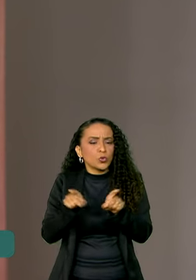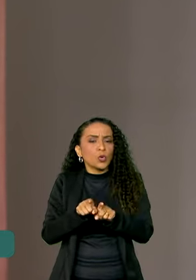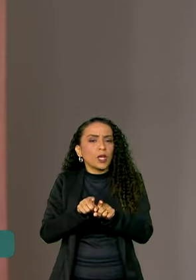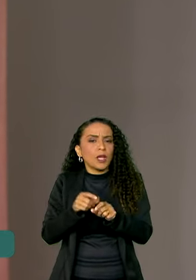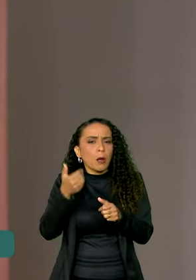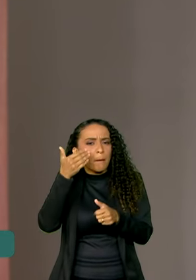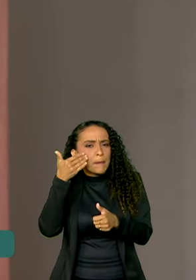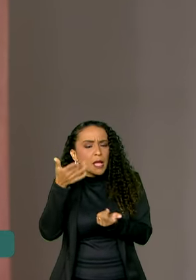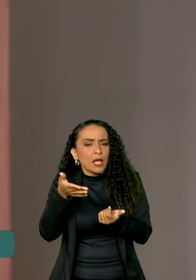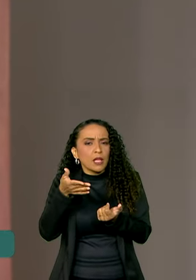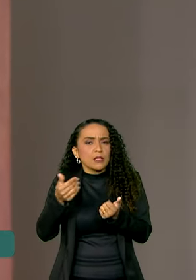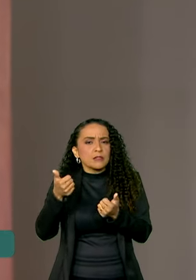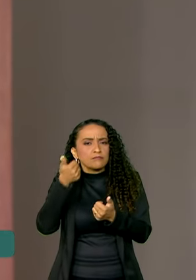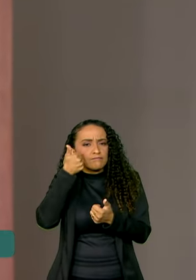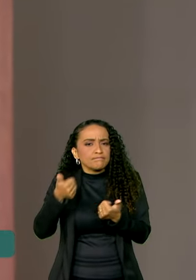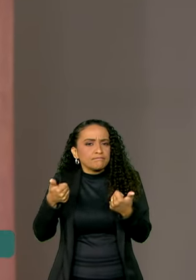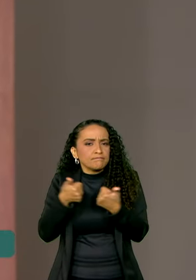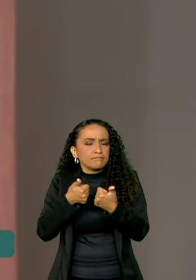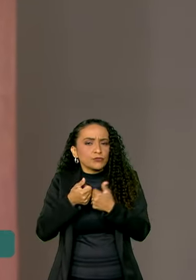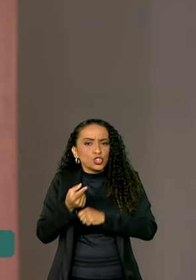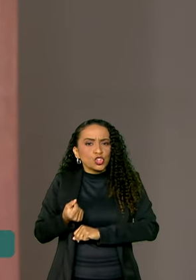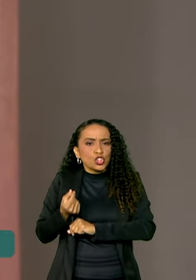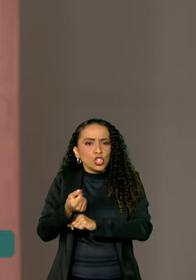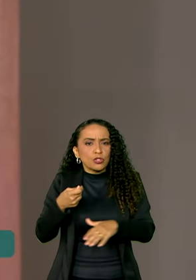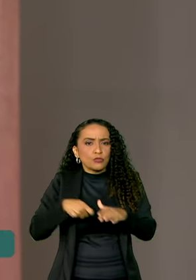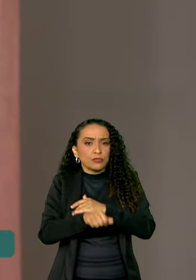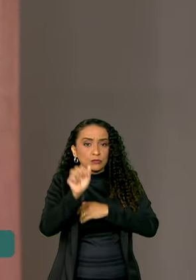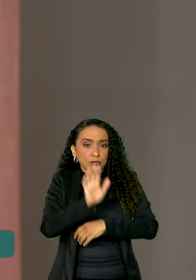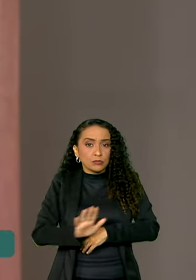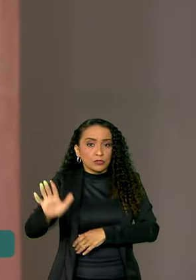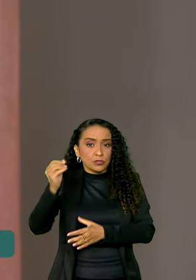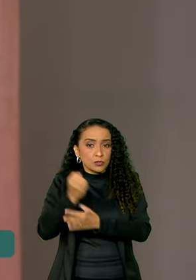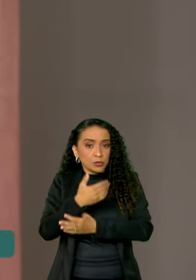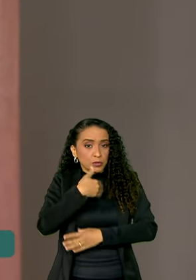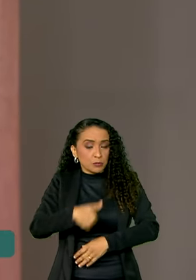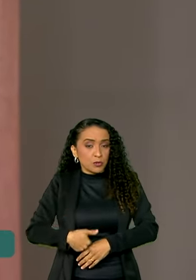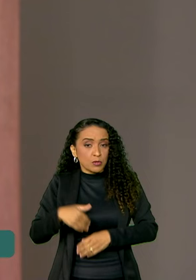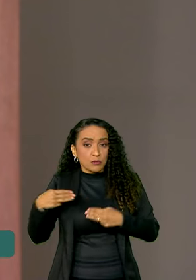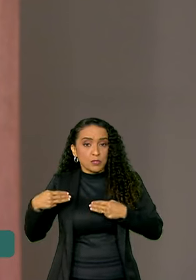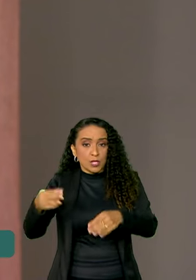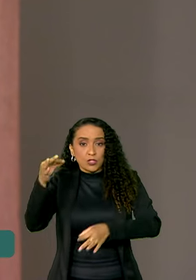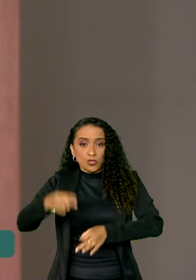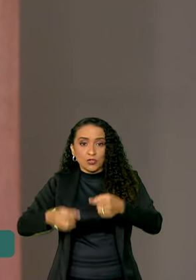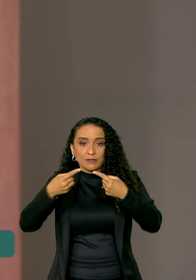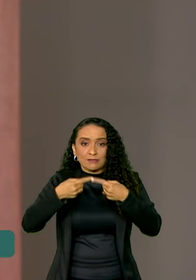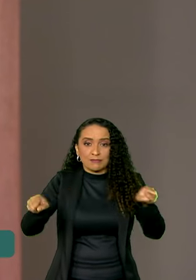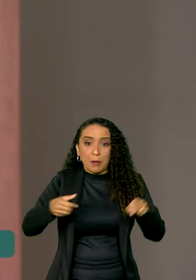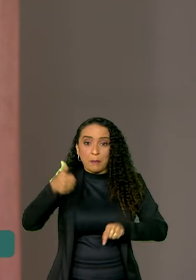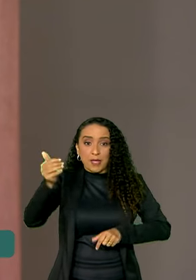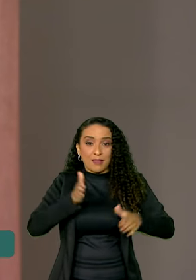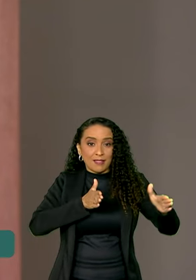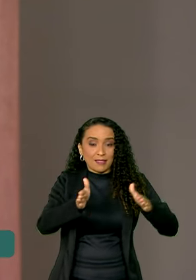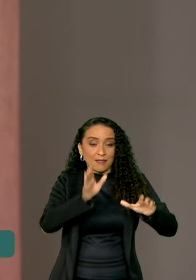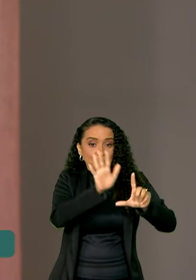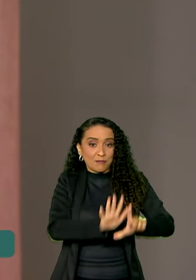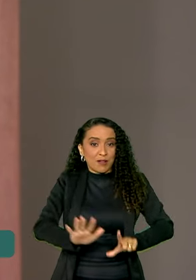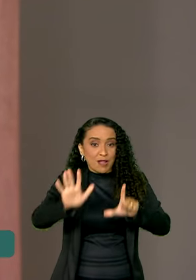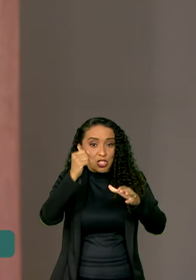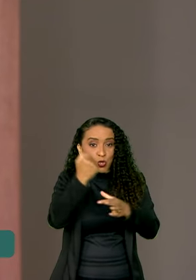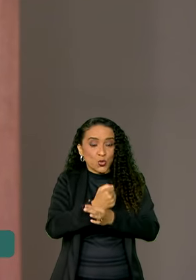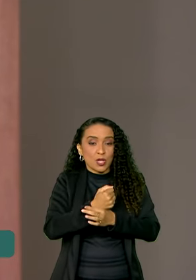destino dos recursos do Fundo Nacional de Segurança Pública. O Ministério da Justiça lançou a primeira etapa da plataforma